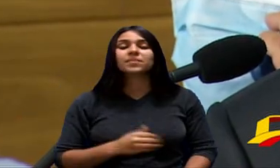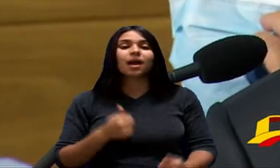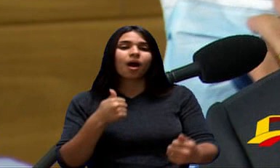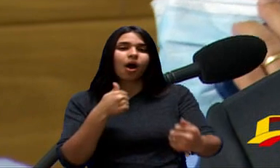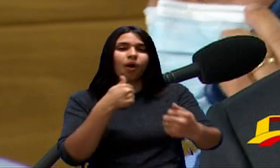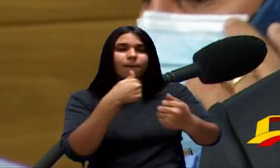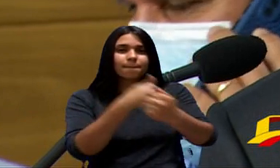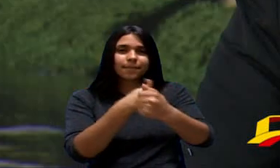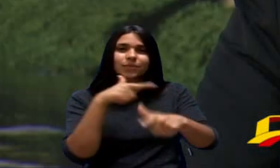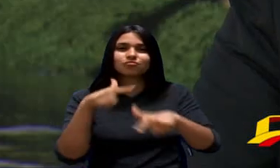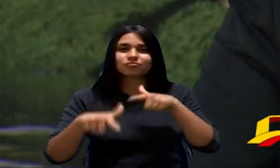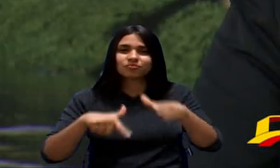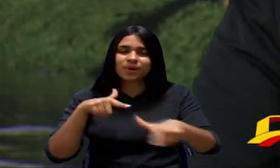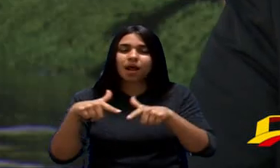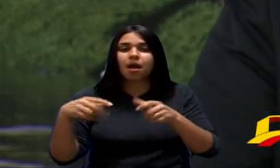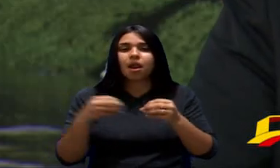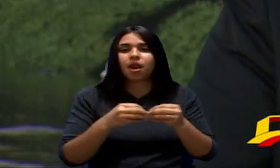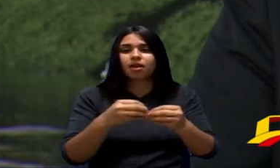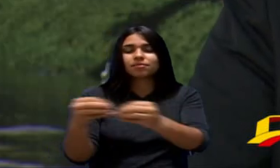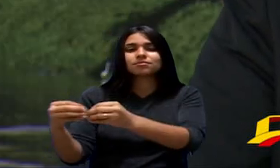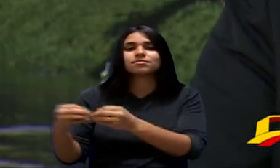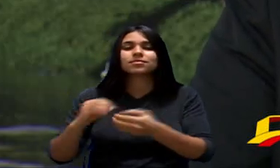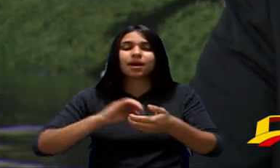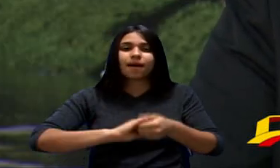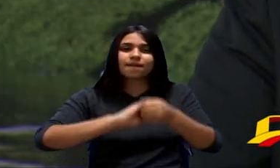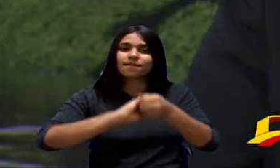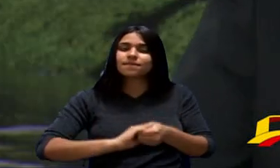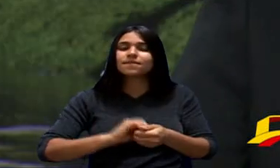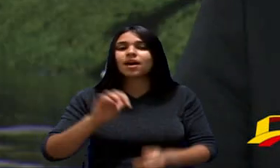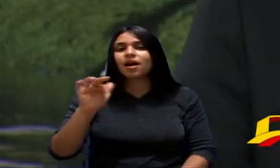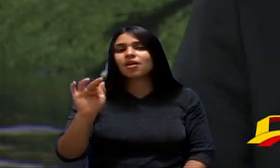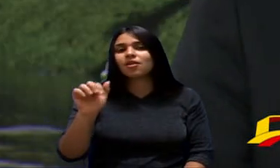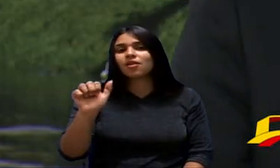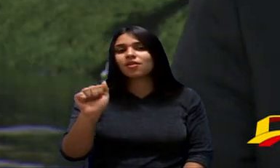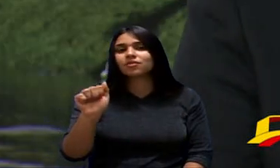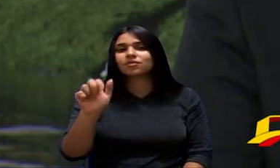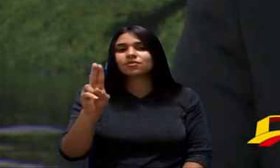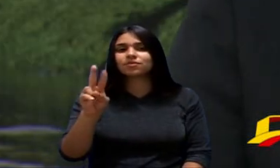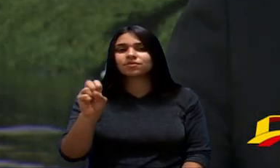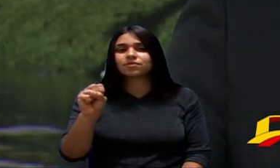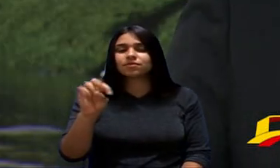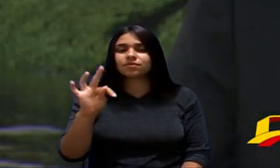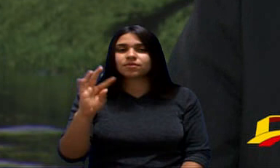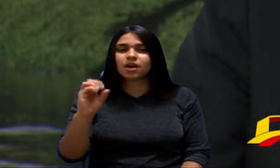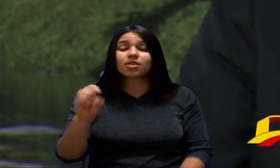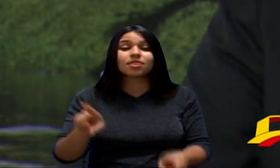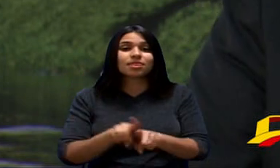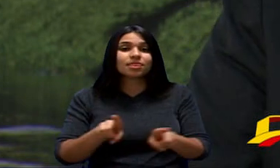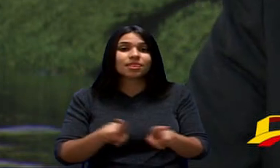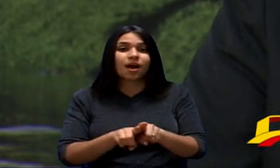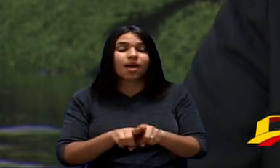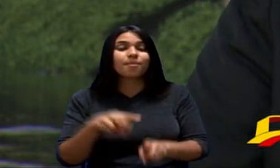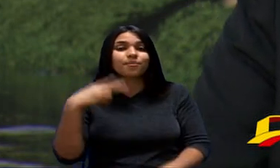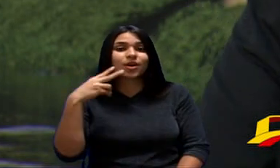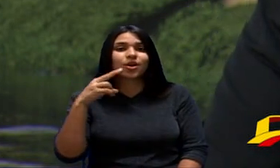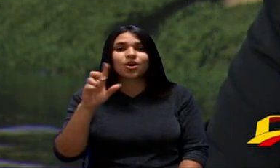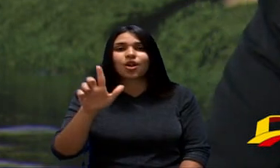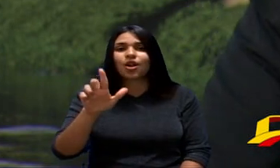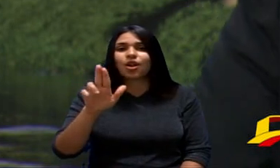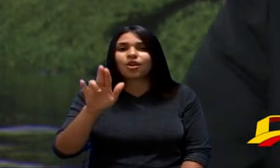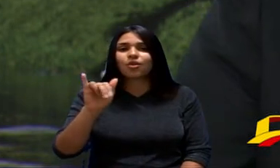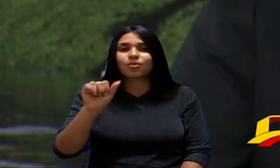Fantástico Na Região Cumprimentar O Vereador Fausto Pérez Cumprimentar Também Luiz Arraiz